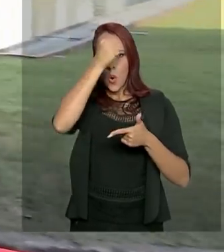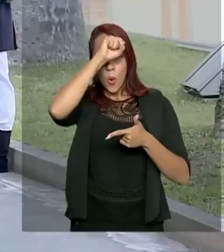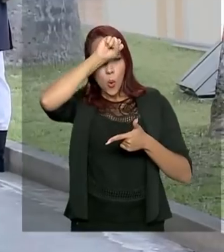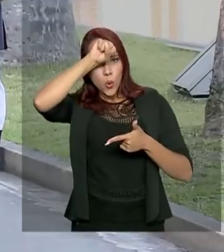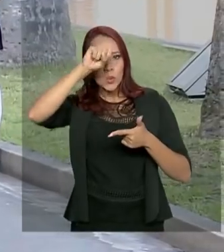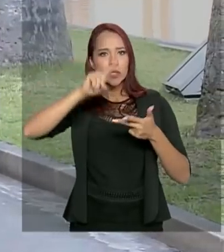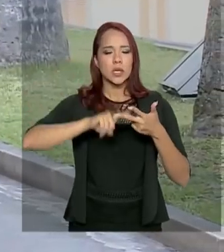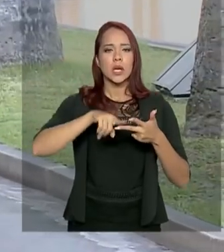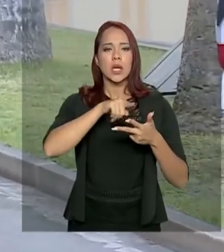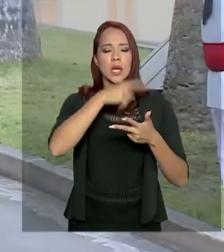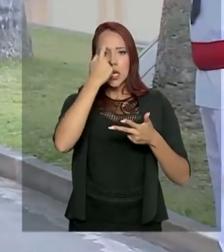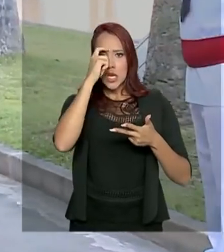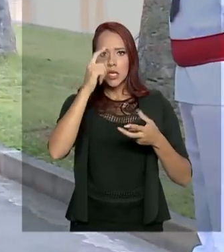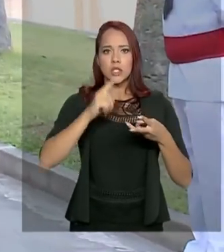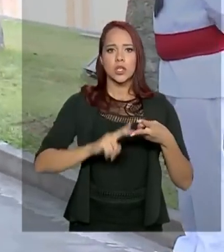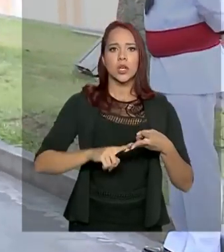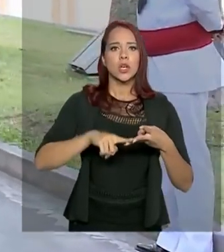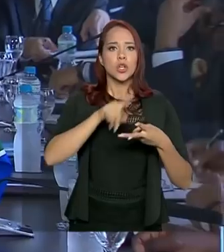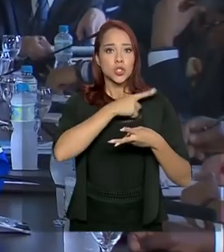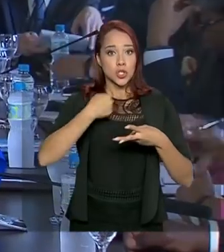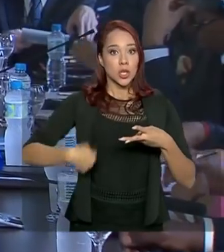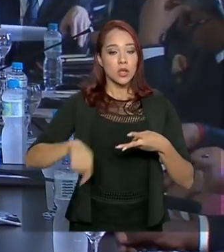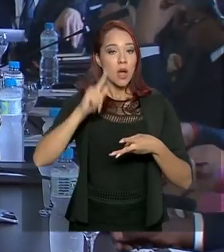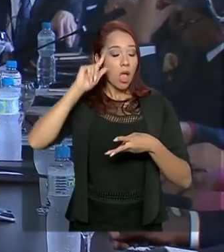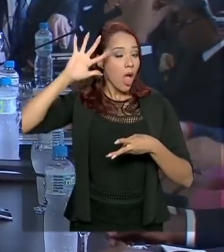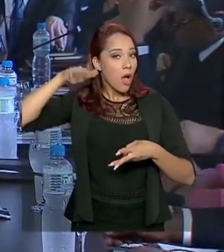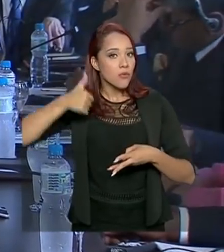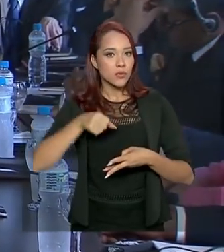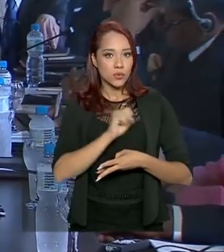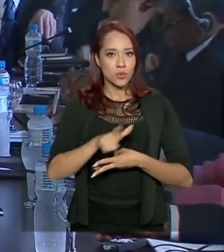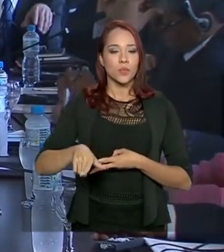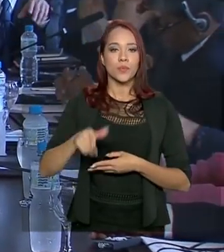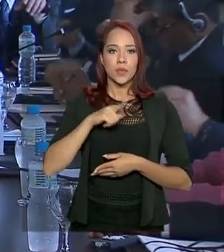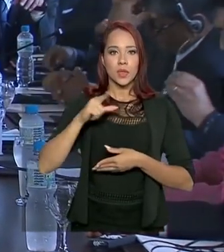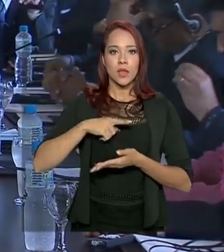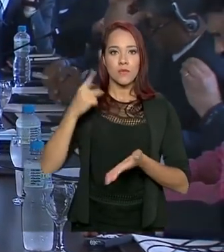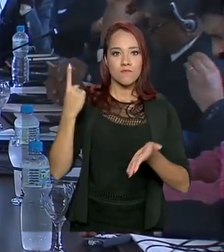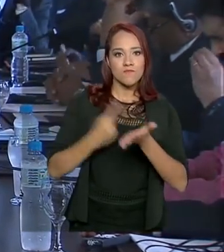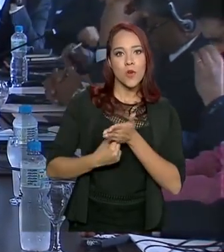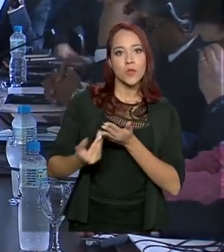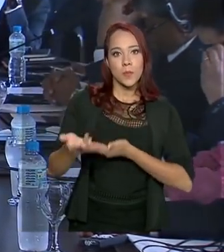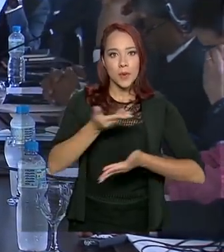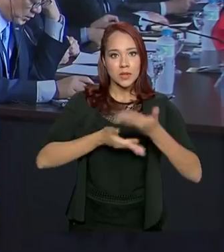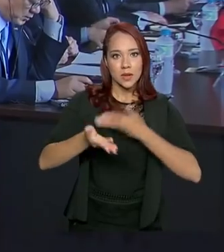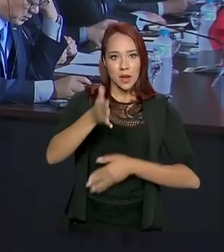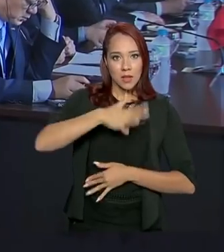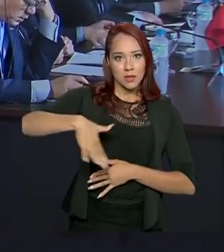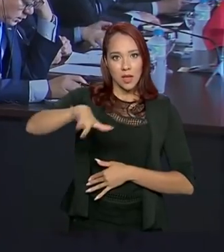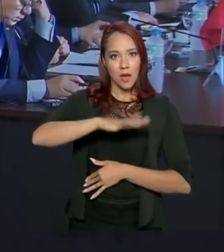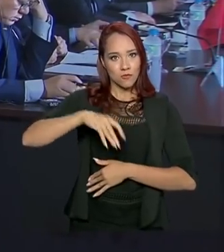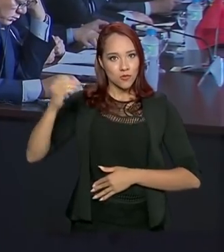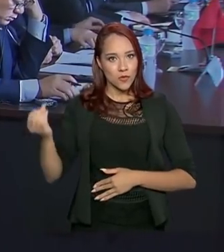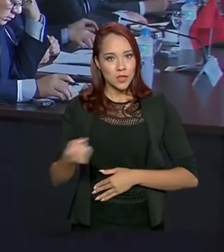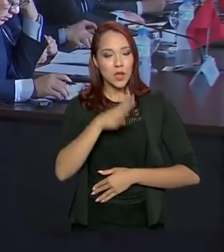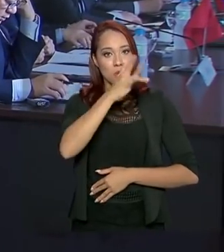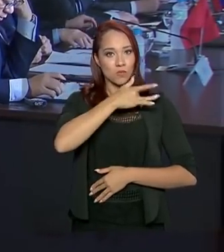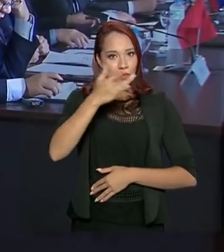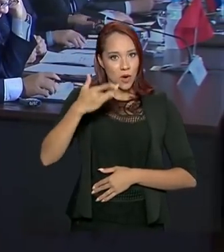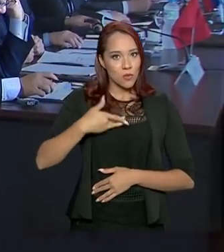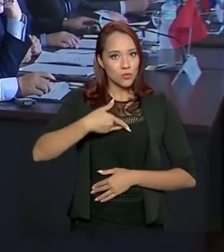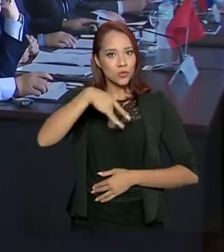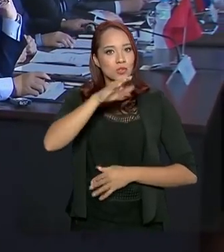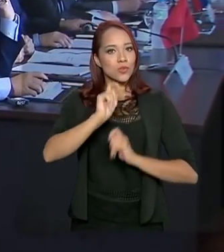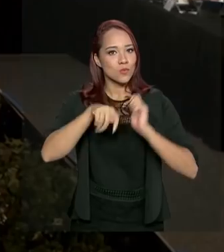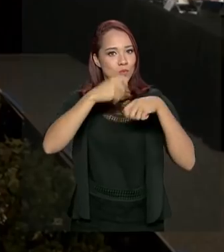China e África do Sul, rendeu acordos de cooperação e o estabelecimento de parcerias nas áreas de inovação, saúde e